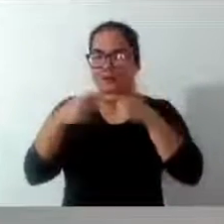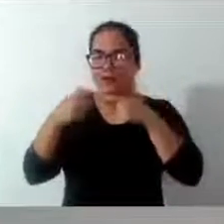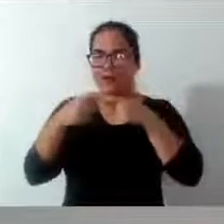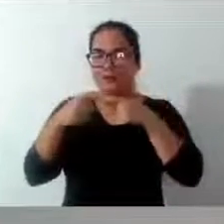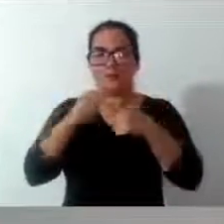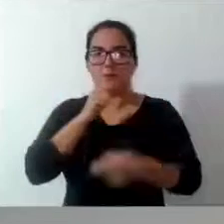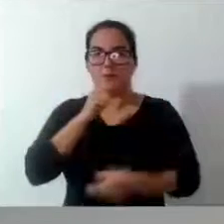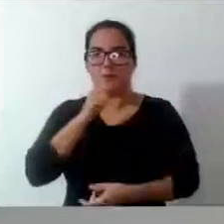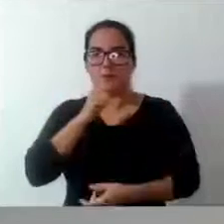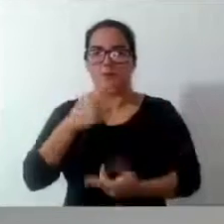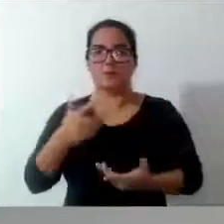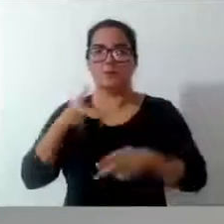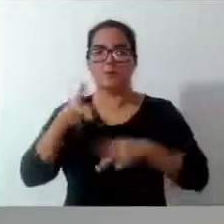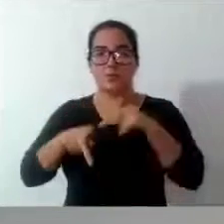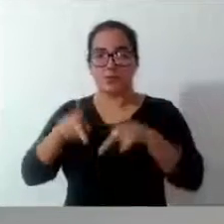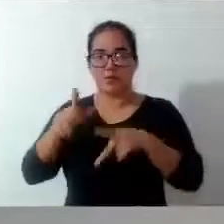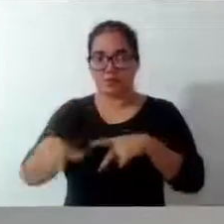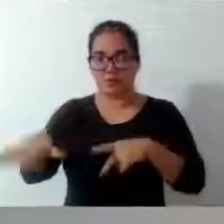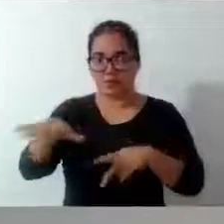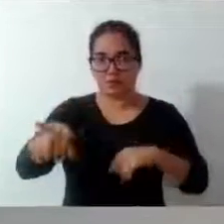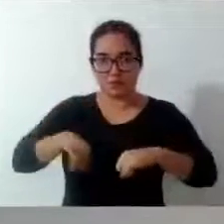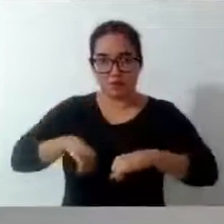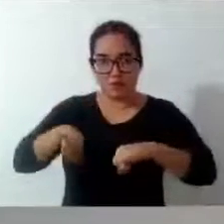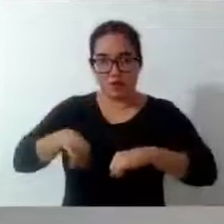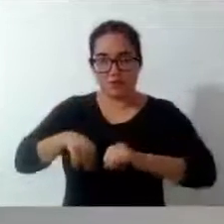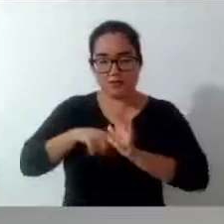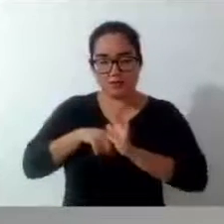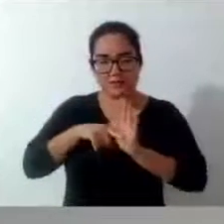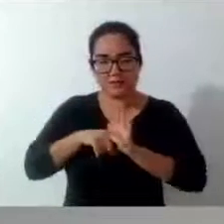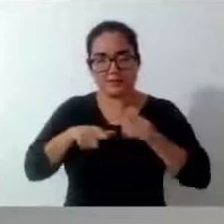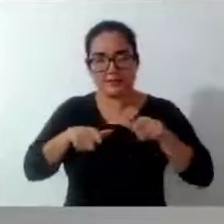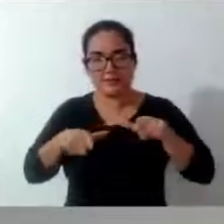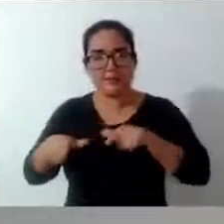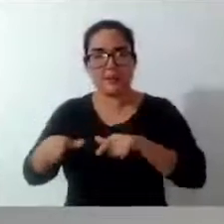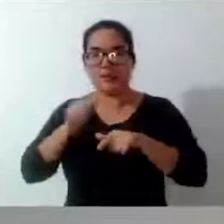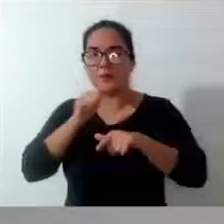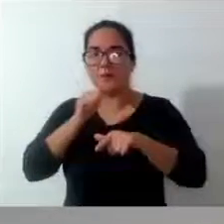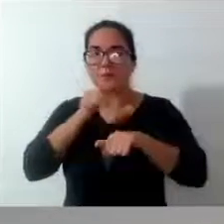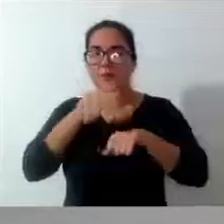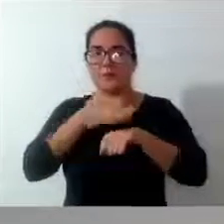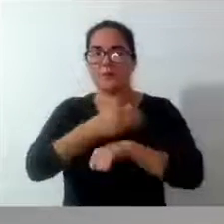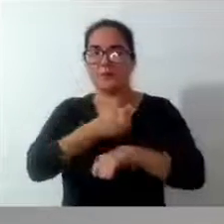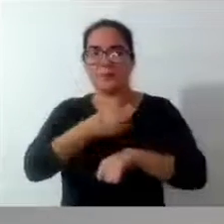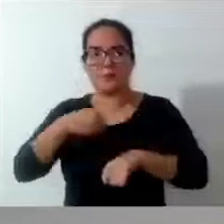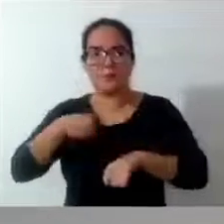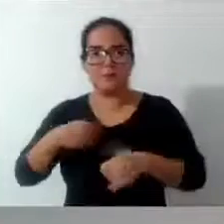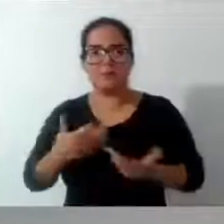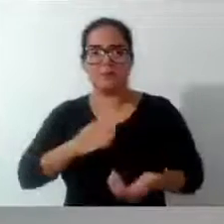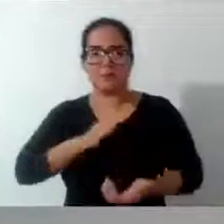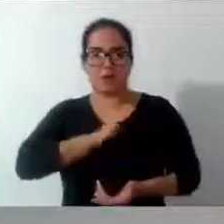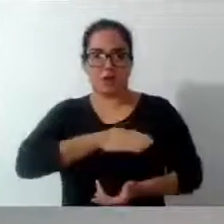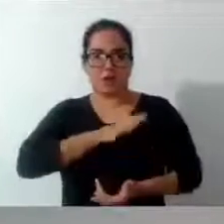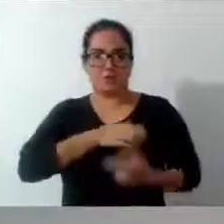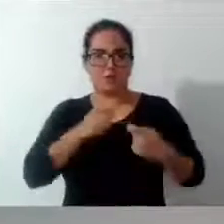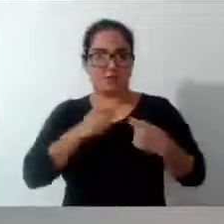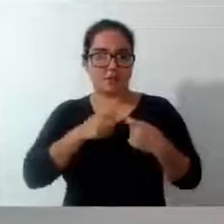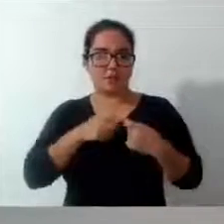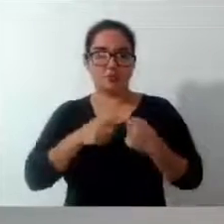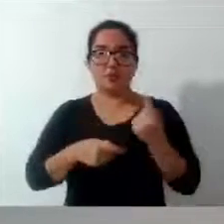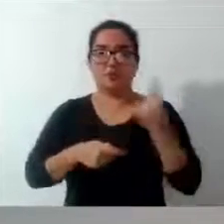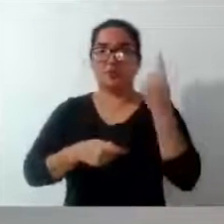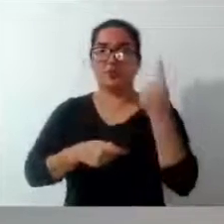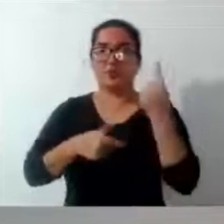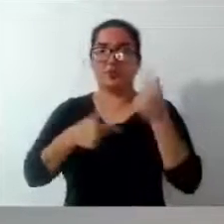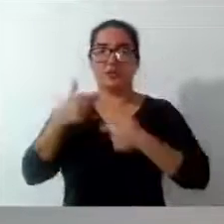O povo está clamando por exames e não tem. O cardiologista, a gente só tem um cardiologista trabalhando